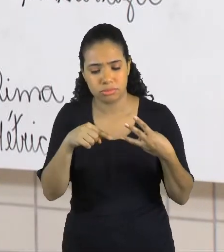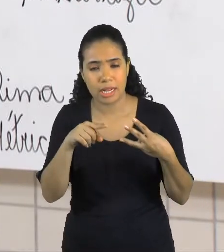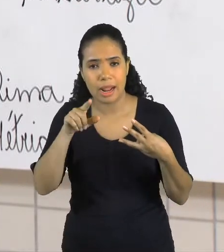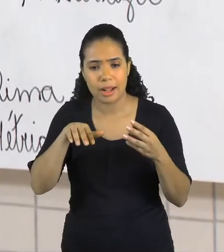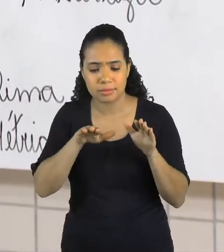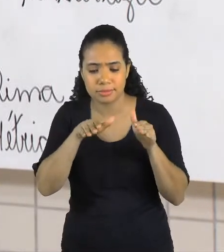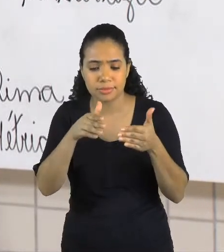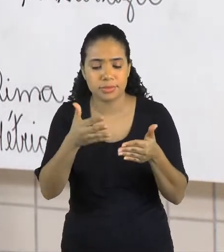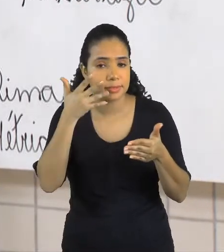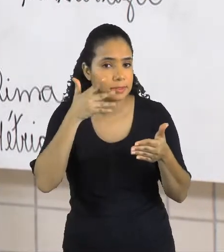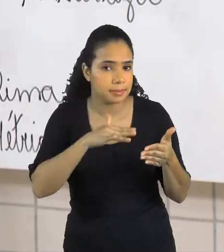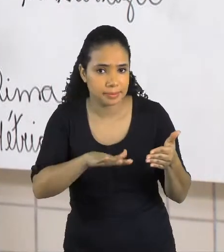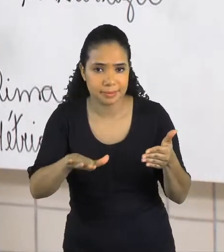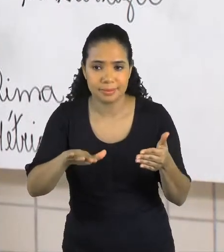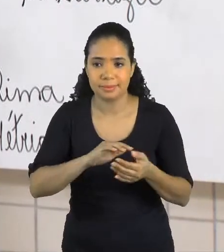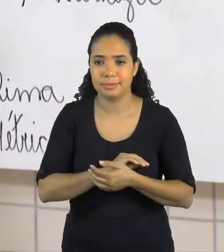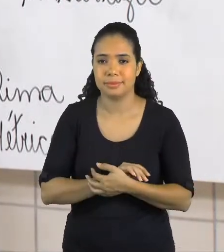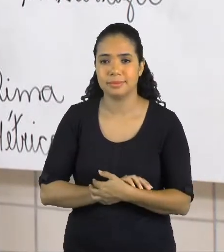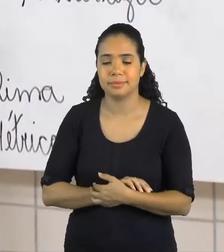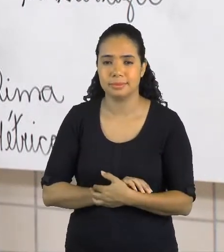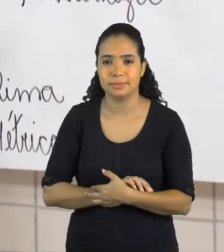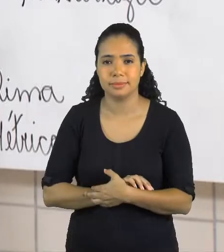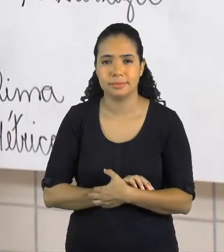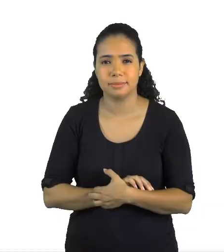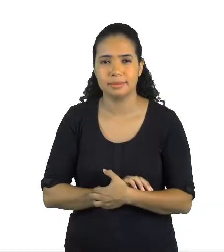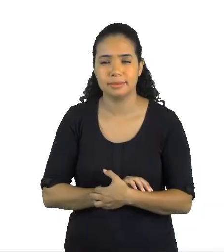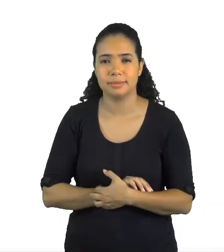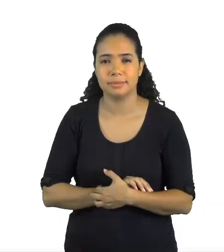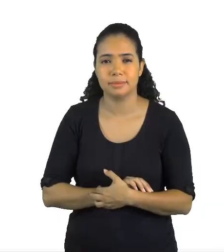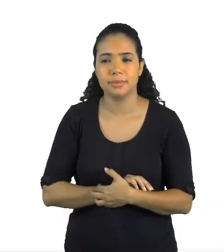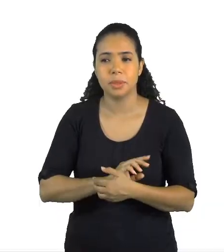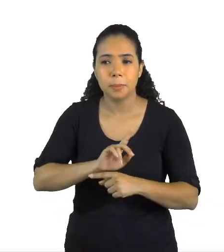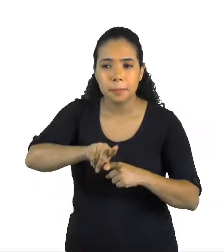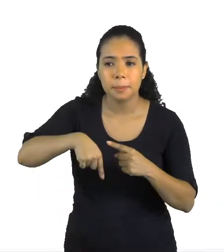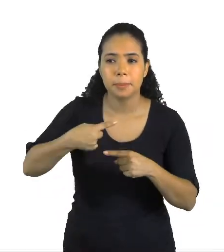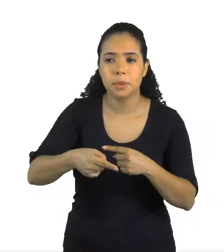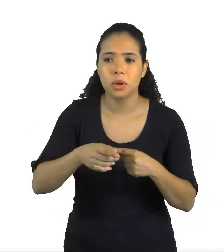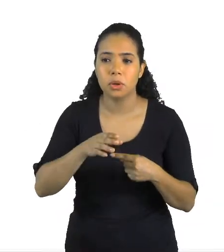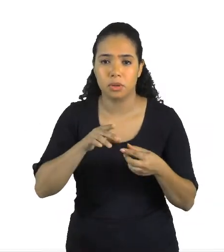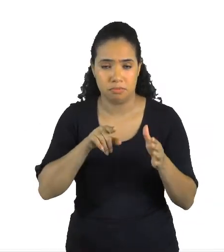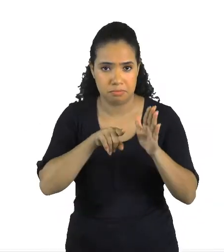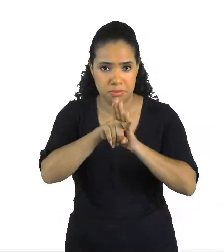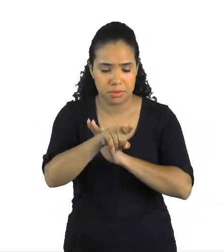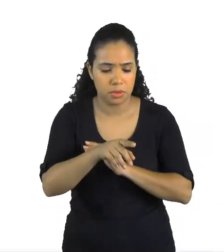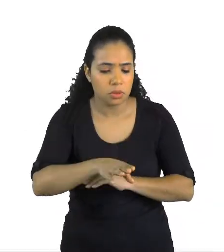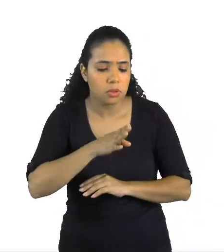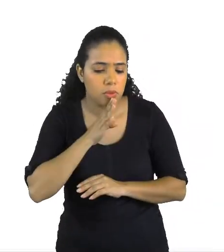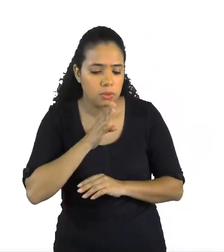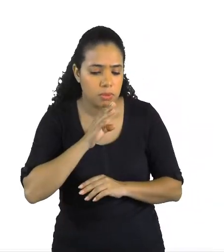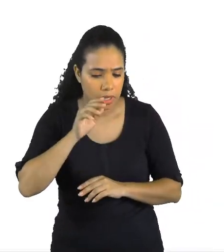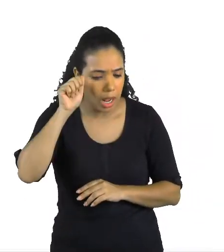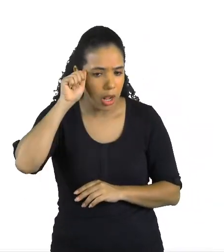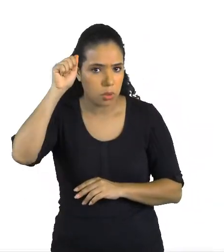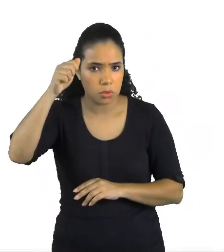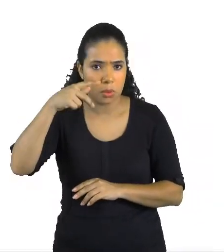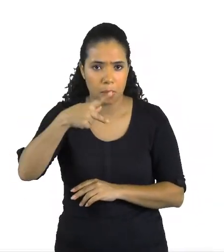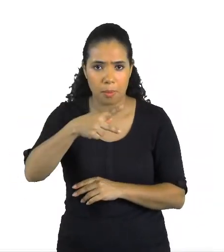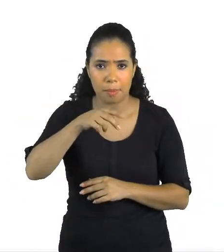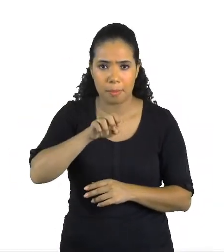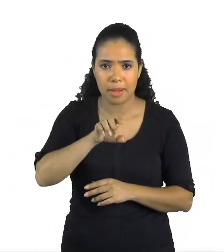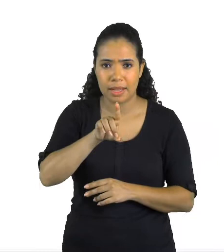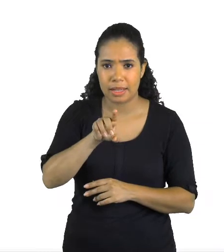infância. Próximo. Para que você conheça um pouco sobre os poetas Pedro Bandeira,